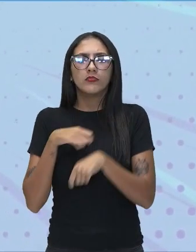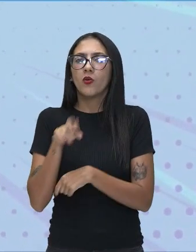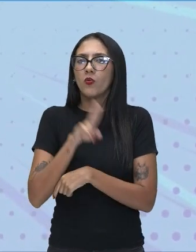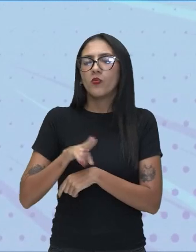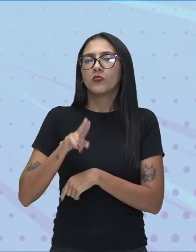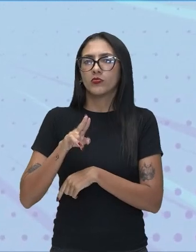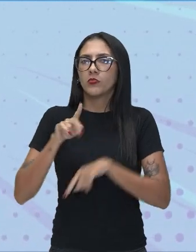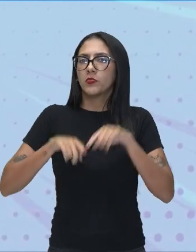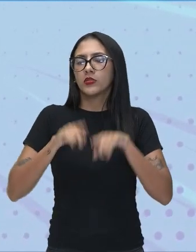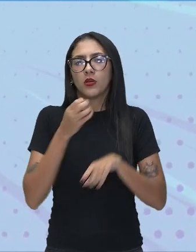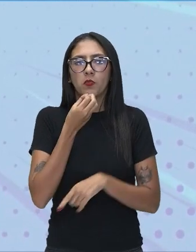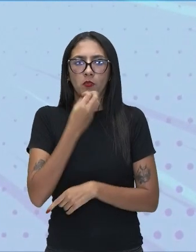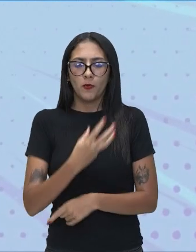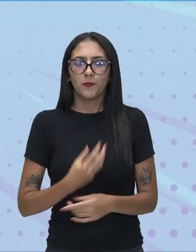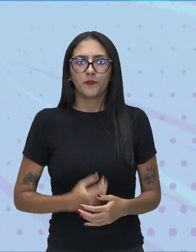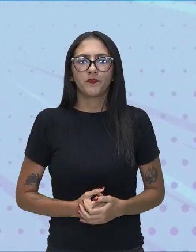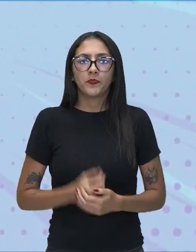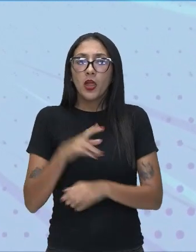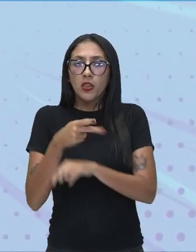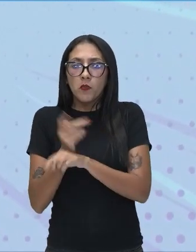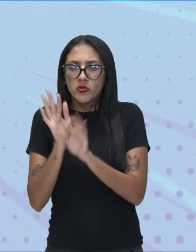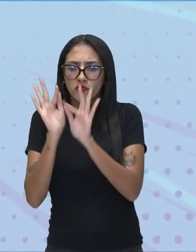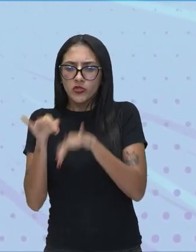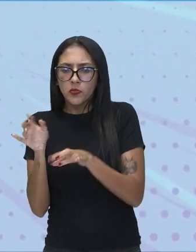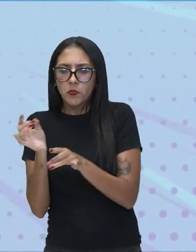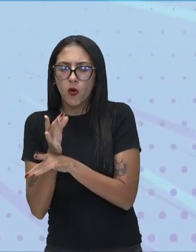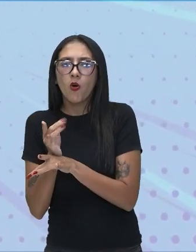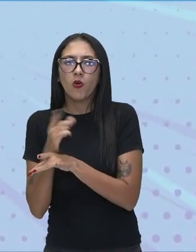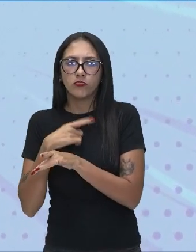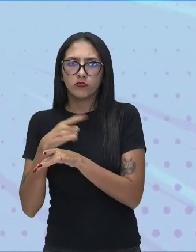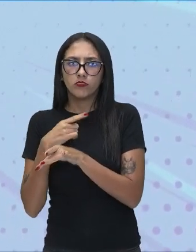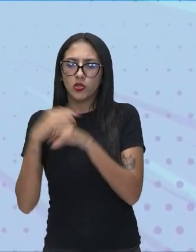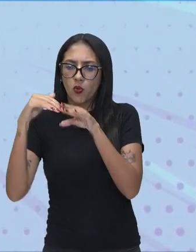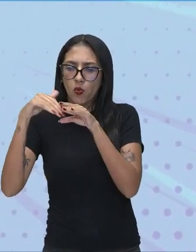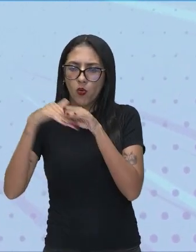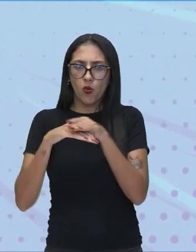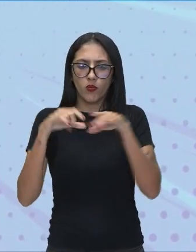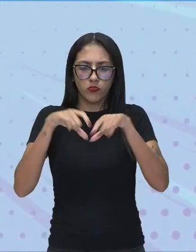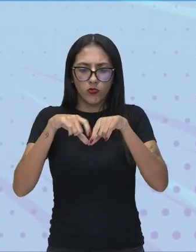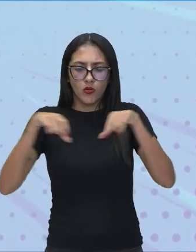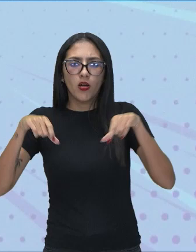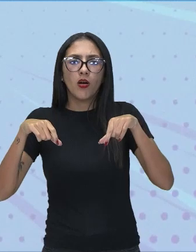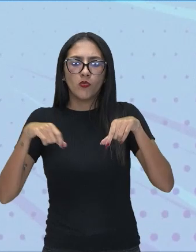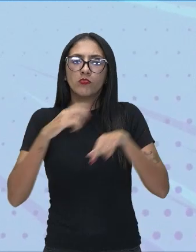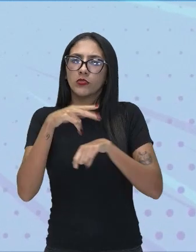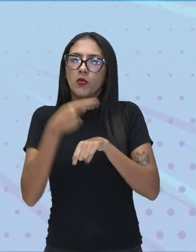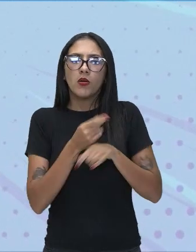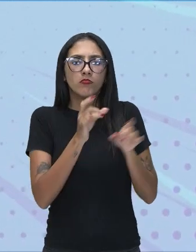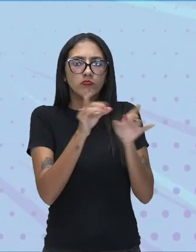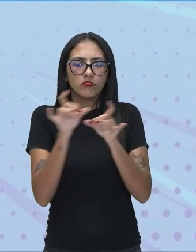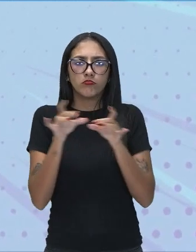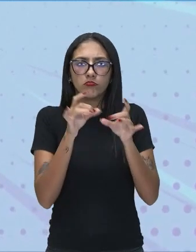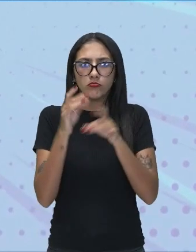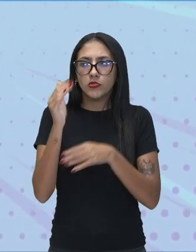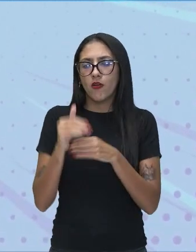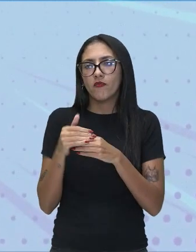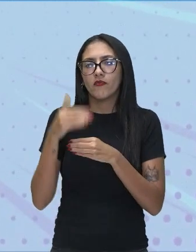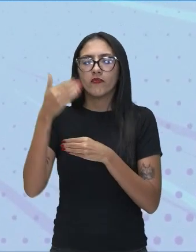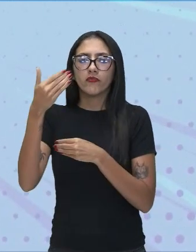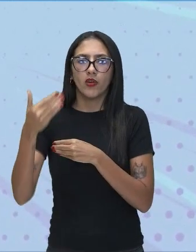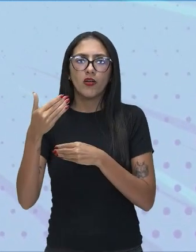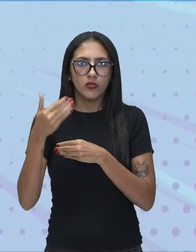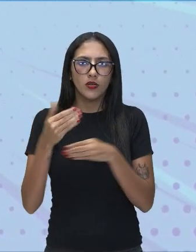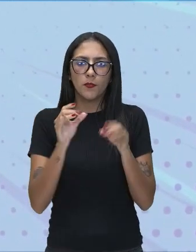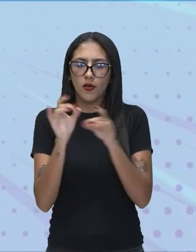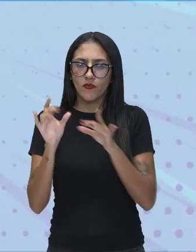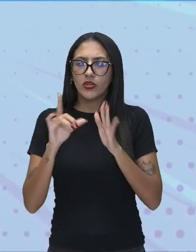Após a montagem, as canetas são embaladas, etiquetadas e distribuídas para as lojas e fornecedores ao redor do mundo.